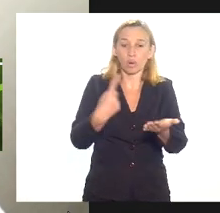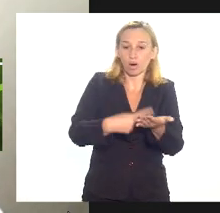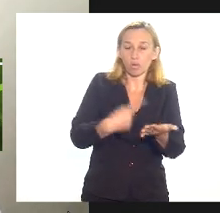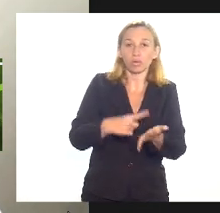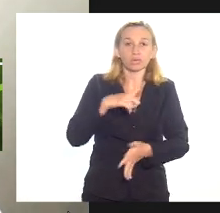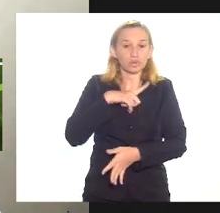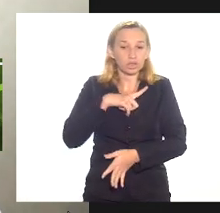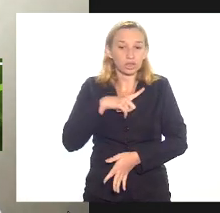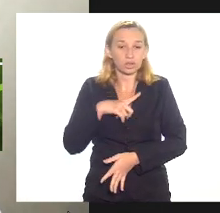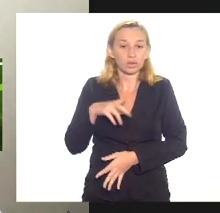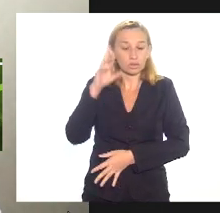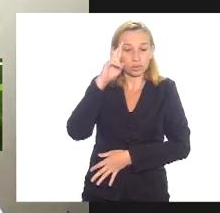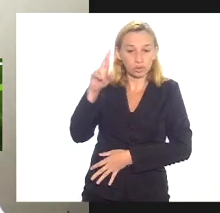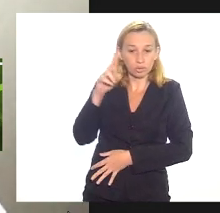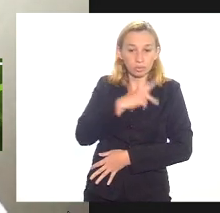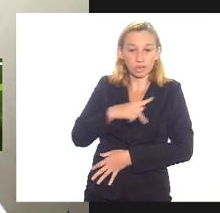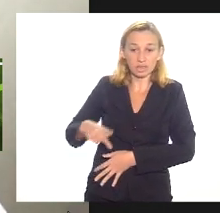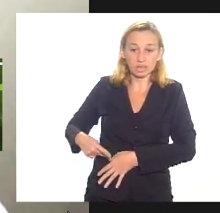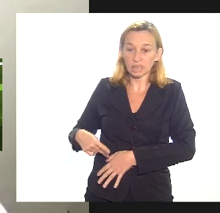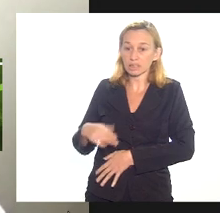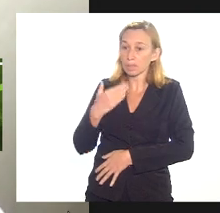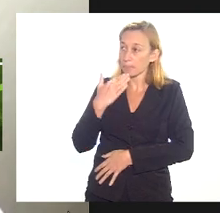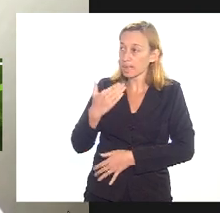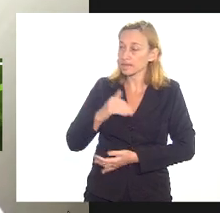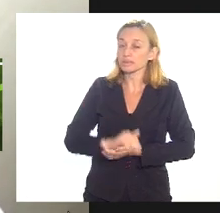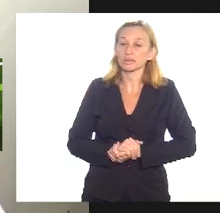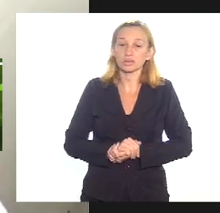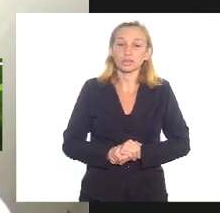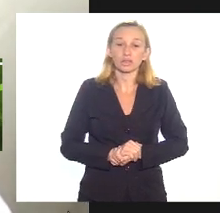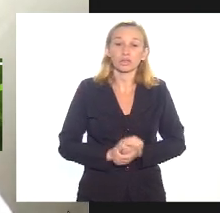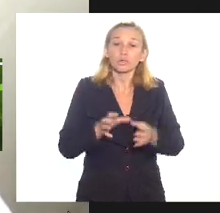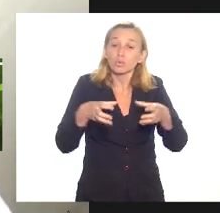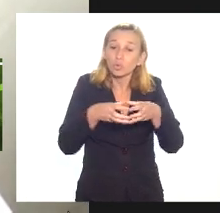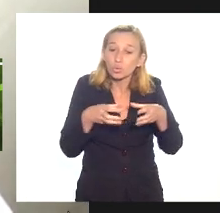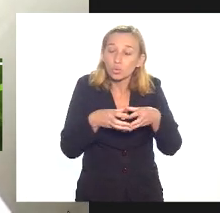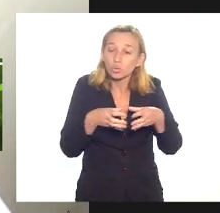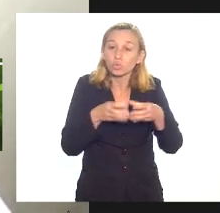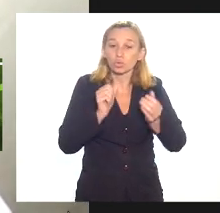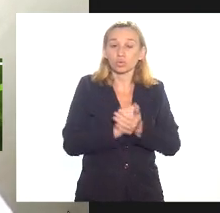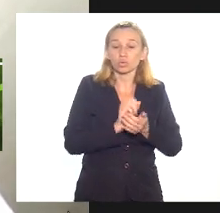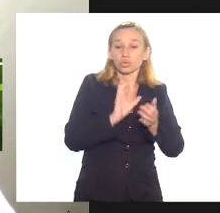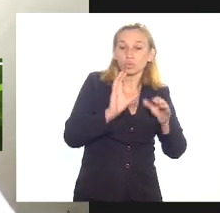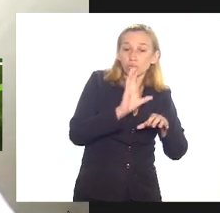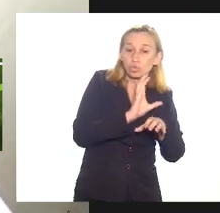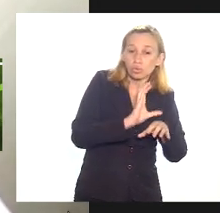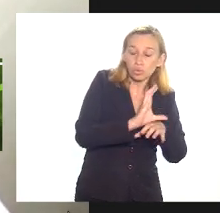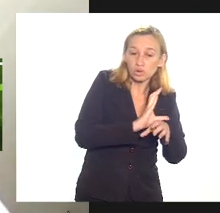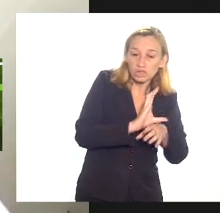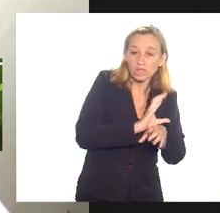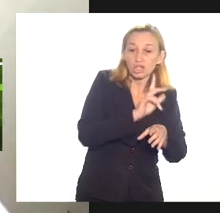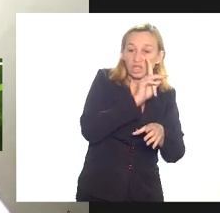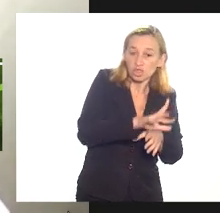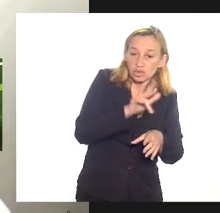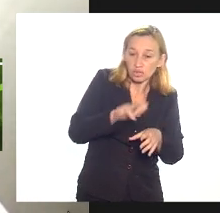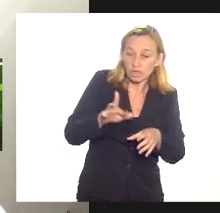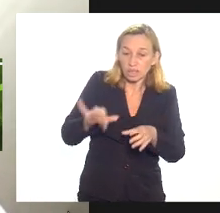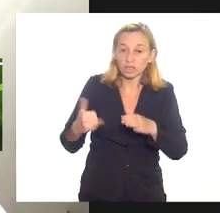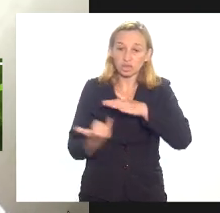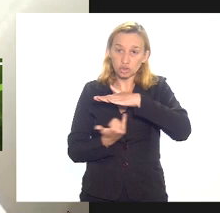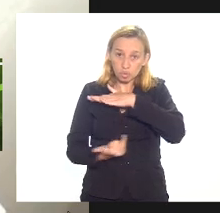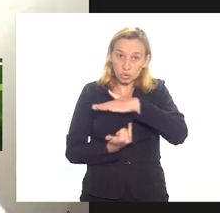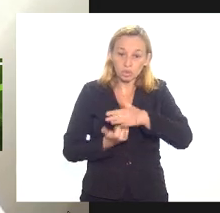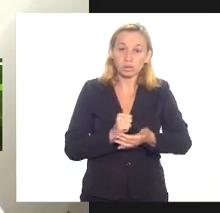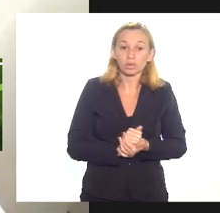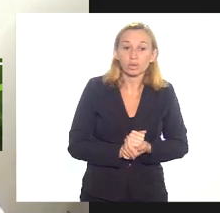quando vossa excelência sugere uma equipe um conselho deliberativo com diferentes instituições